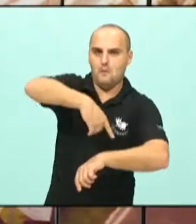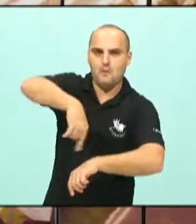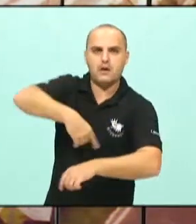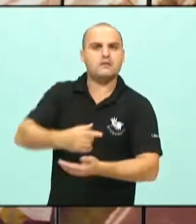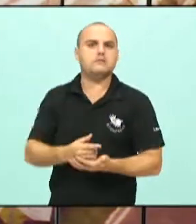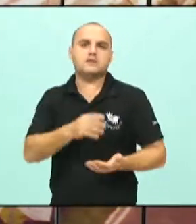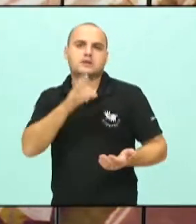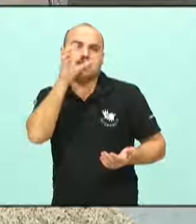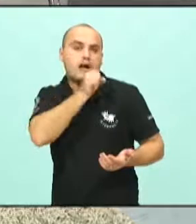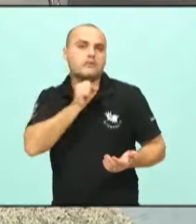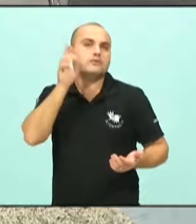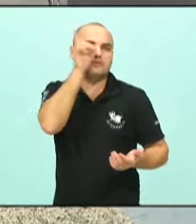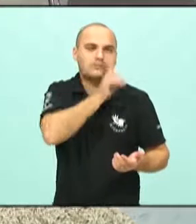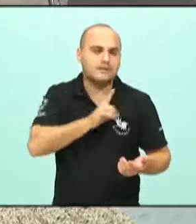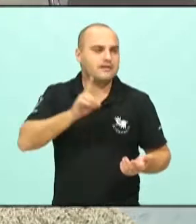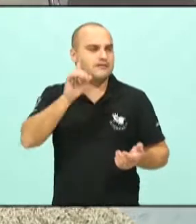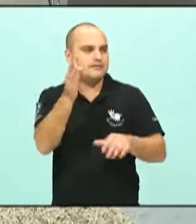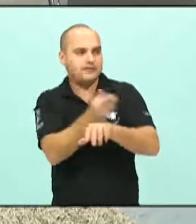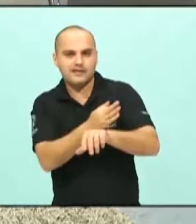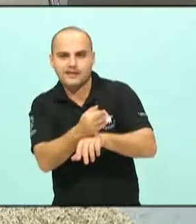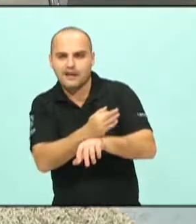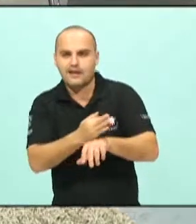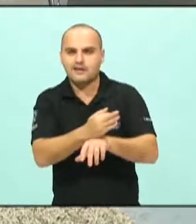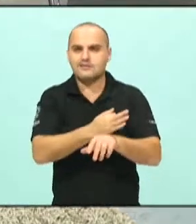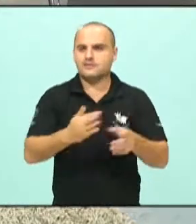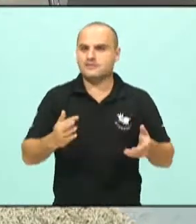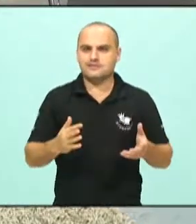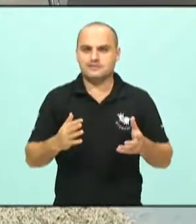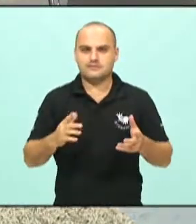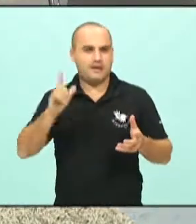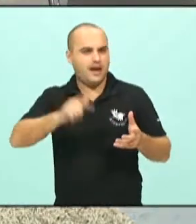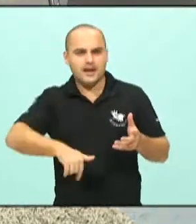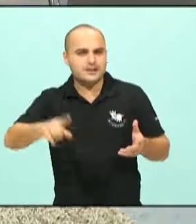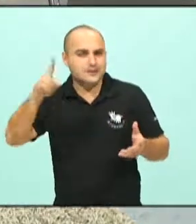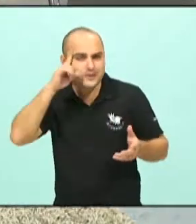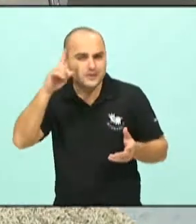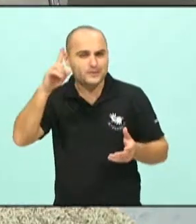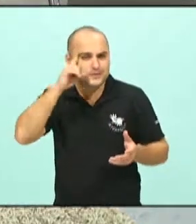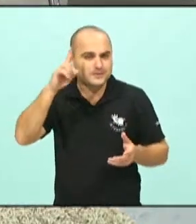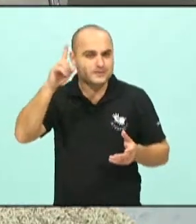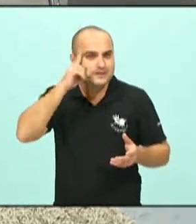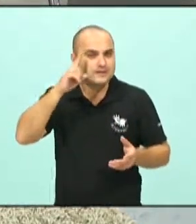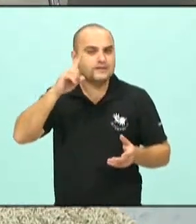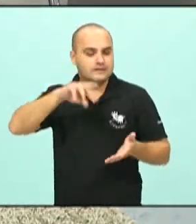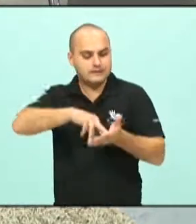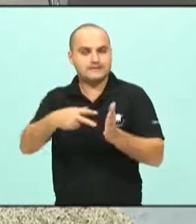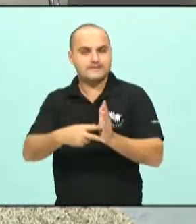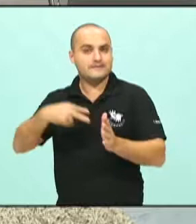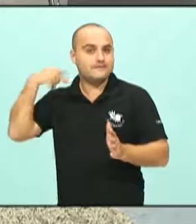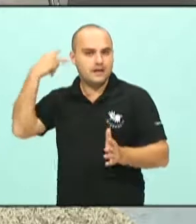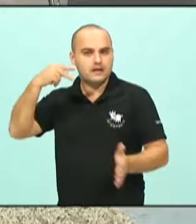domingo, feriado, dia santo, ele é 24 horas por dia, ele é vereador. E até o final do mandato dele.